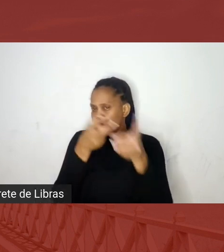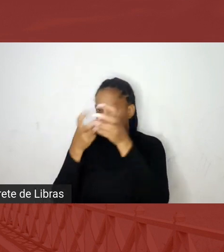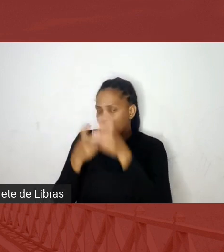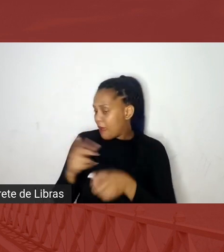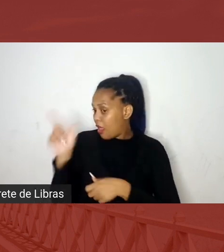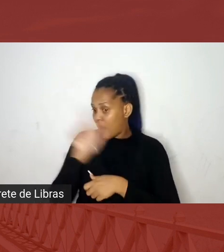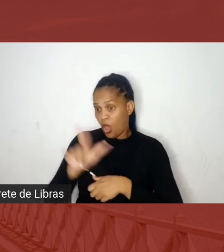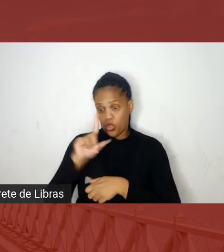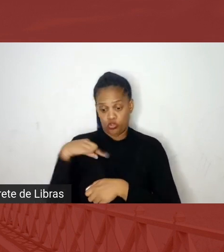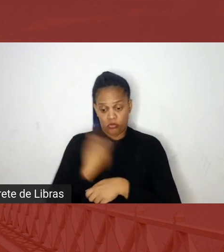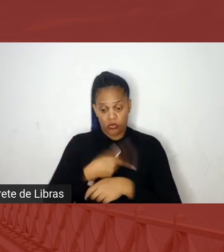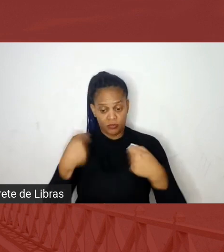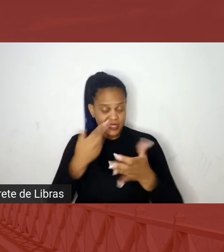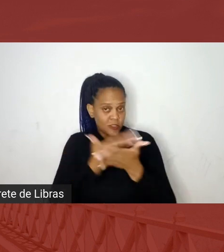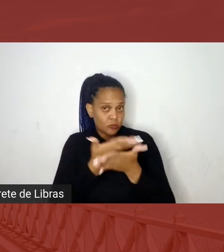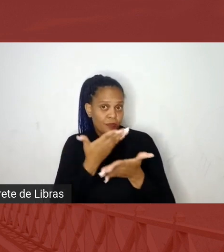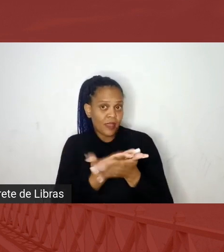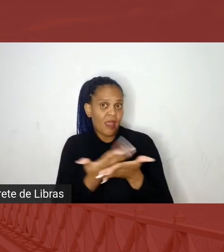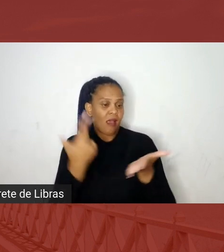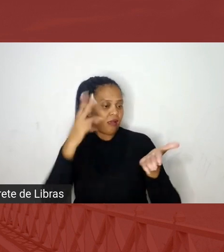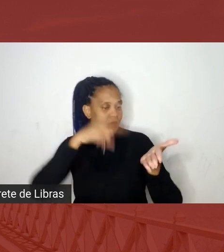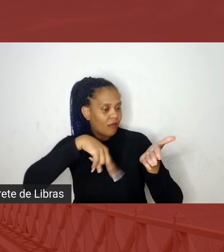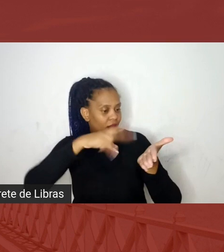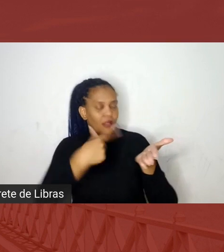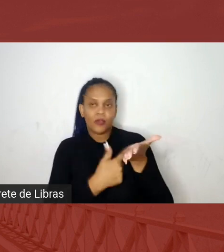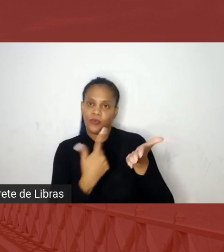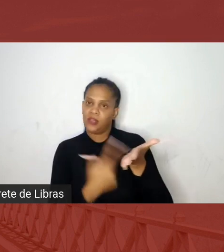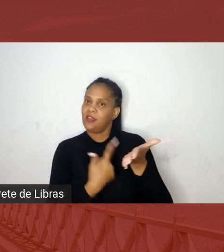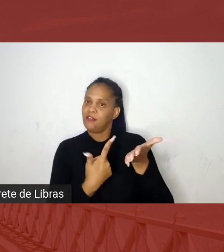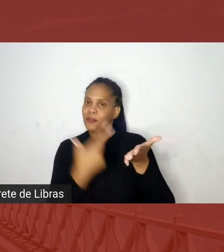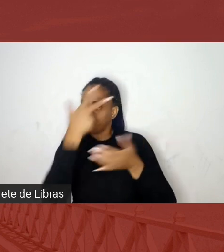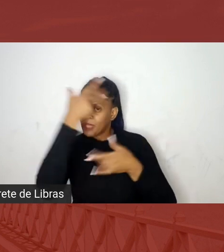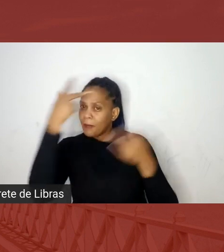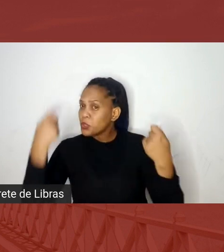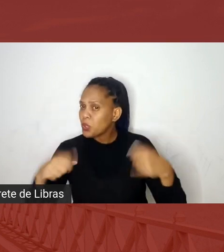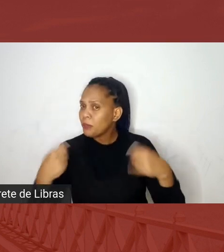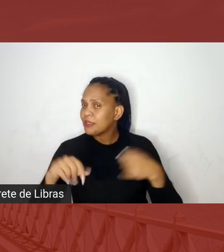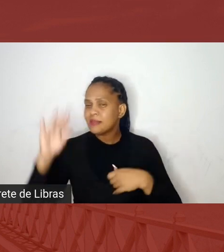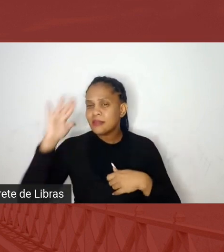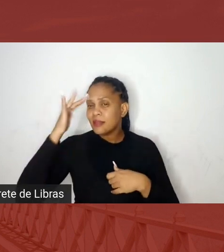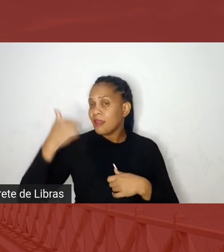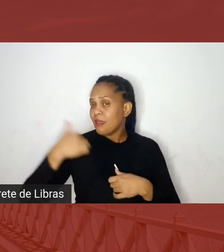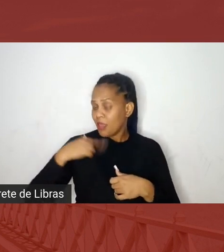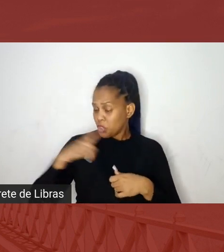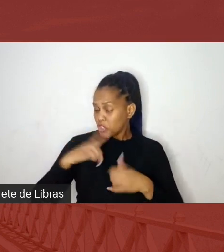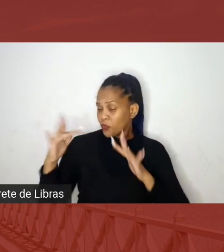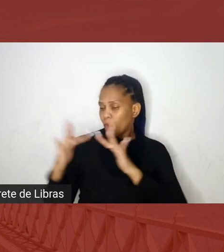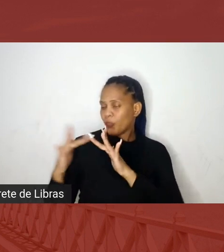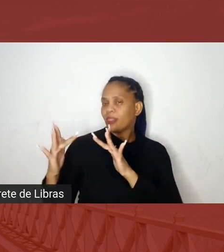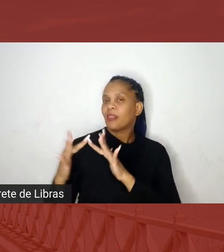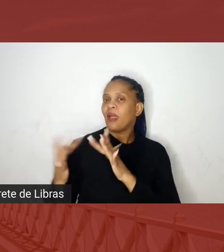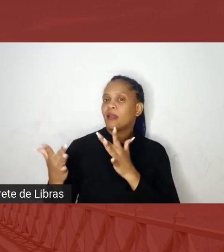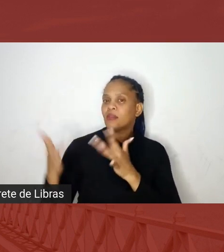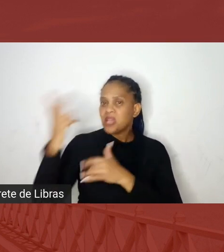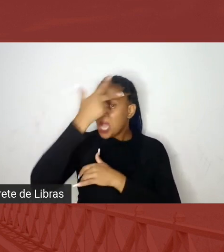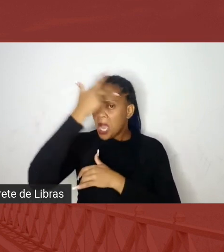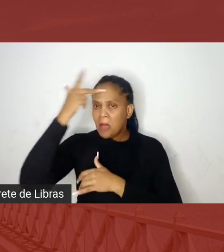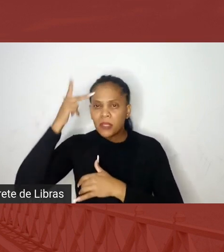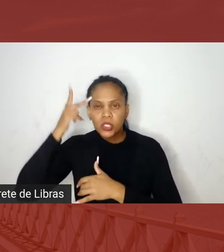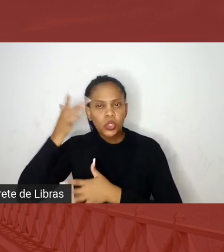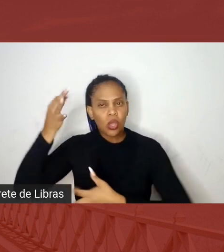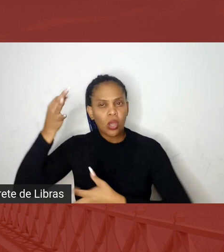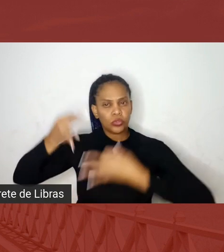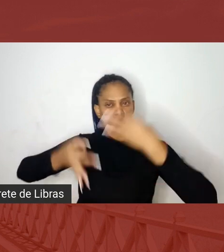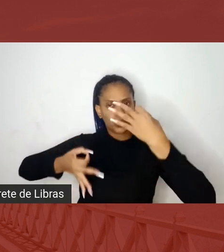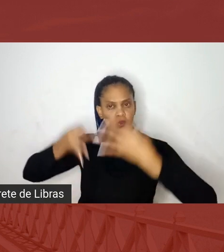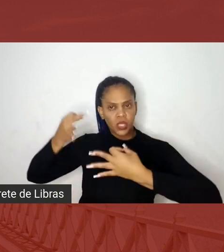mas é oralmente mesmo, pra pessoa entender que eu tive uma vivência, e aí a pessoa que tá me julgando, julgando que eu tô falando